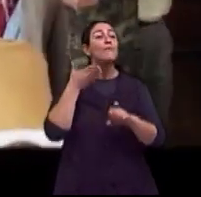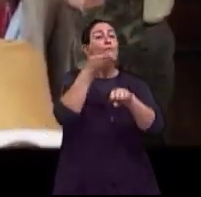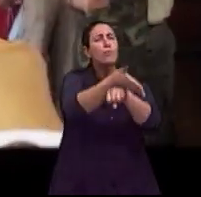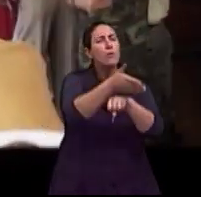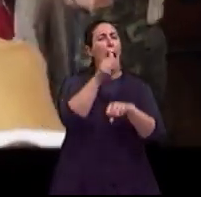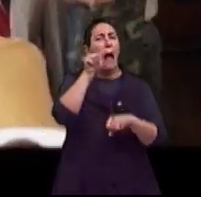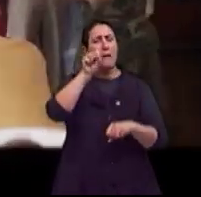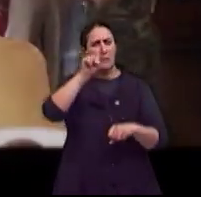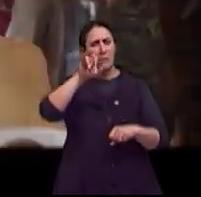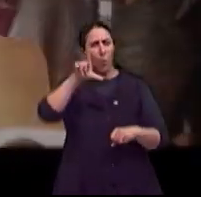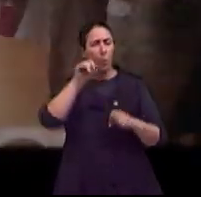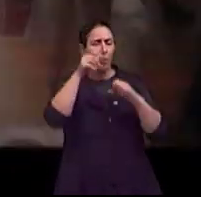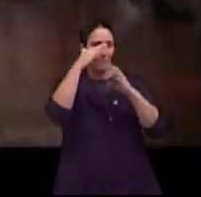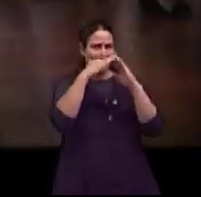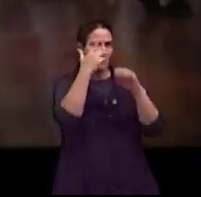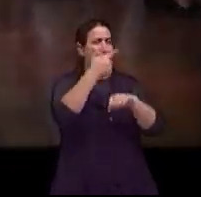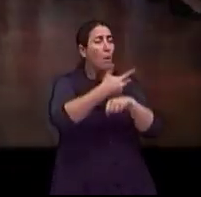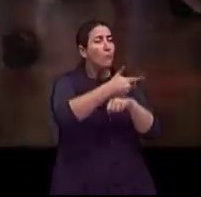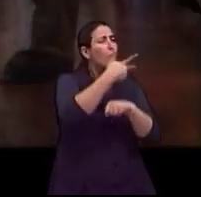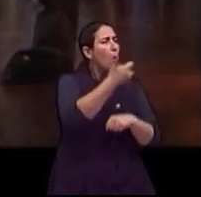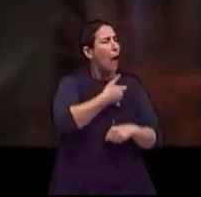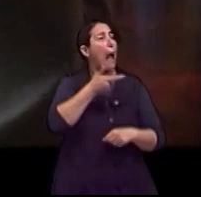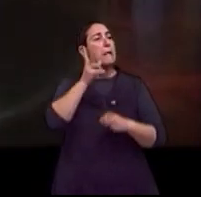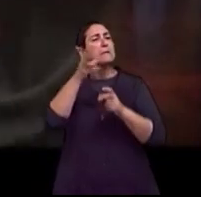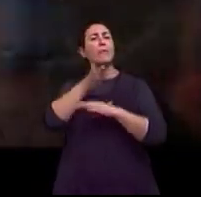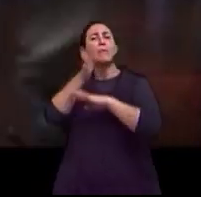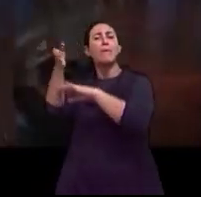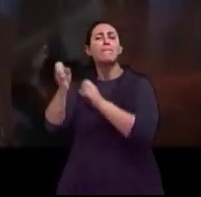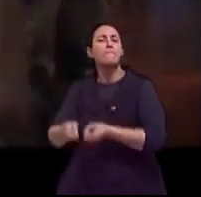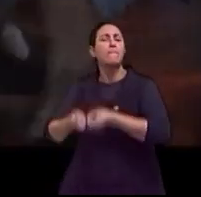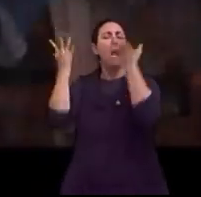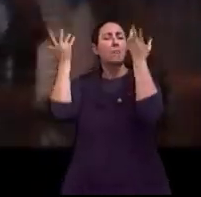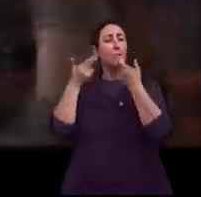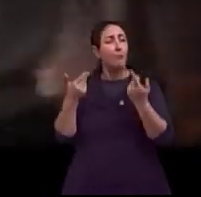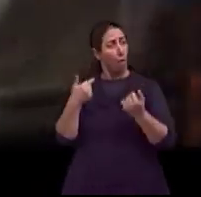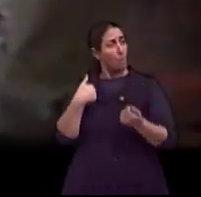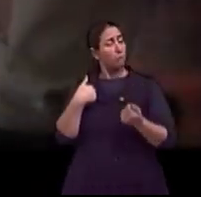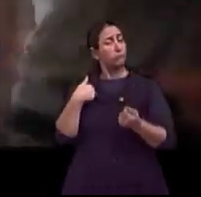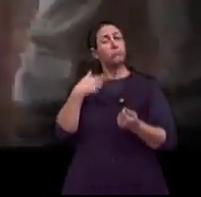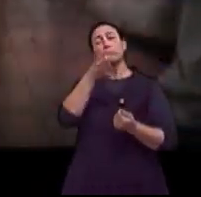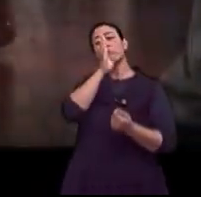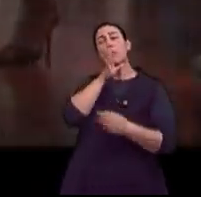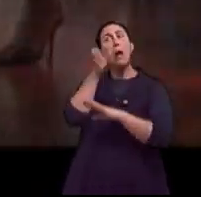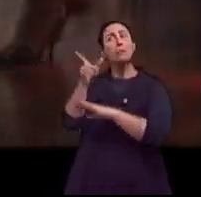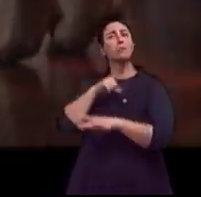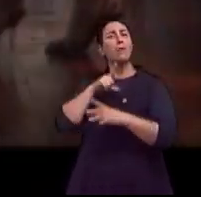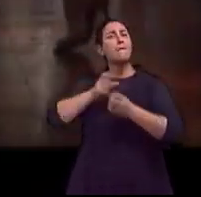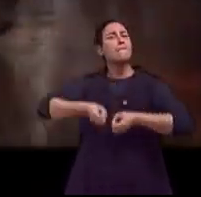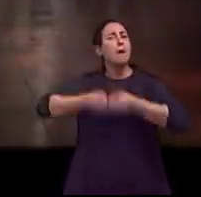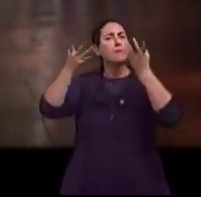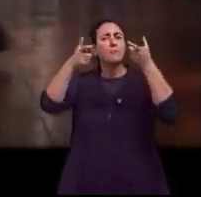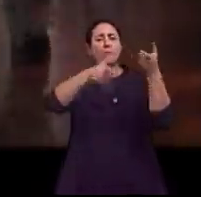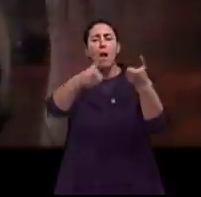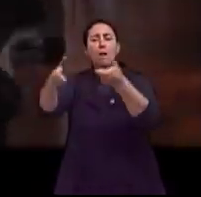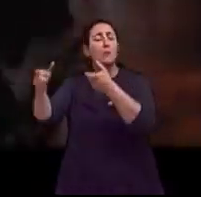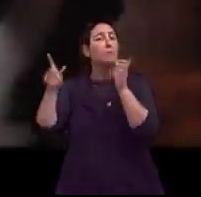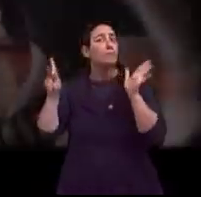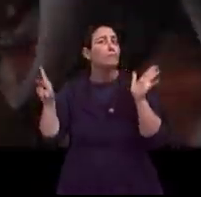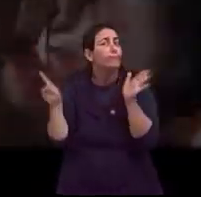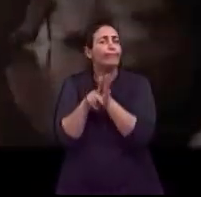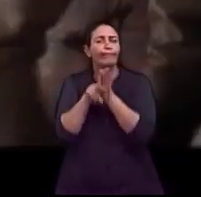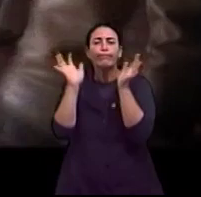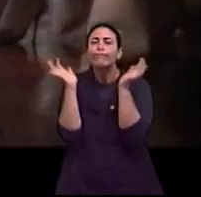às festas e fui a todos os espaços que, na época, tinham a respeito de terceira idade. Para mim, é muito importante que vocês sigam na coisa.